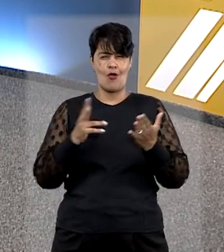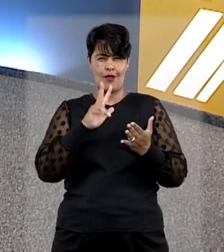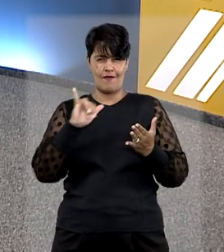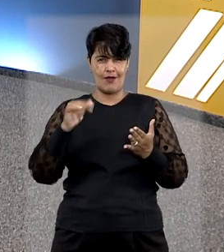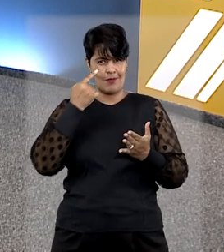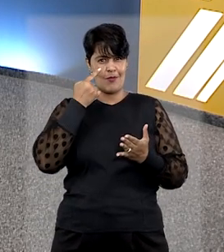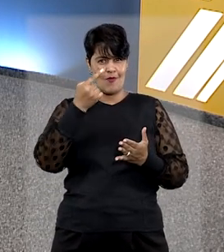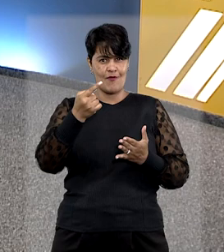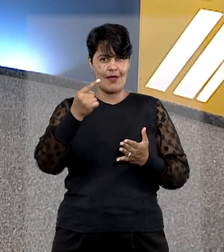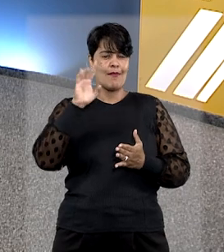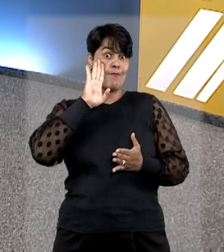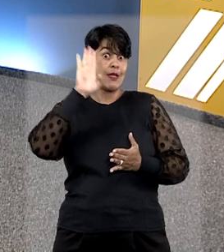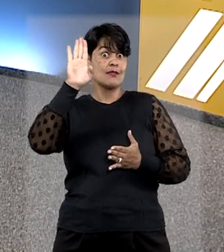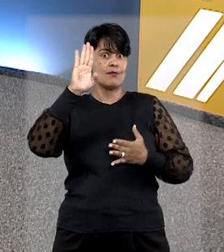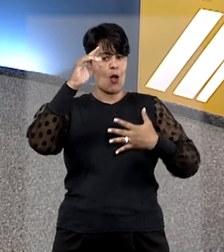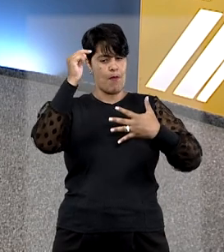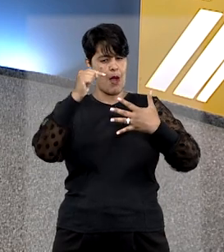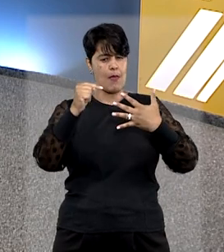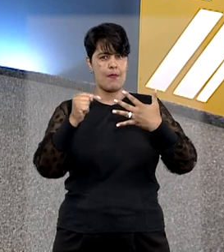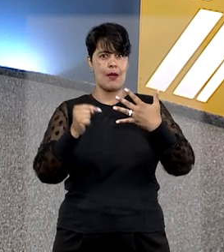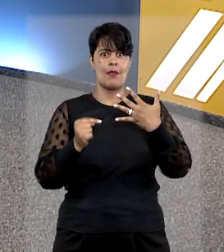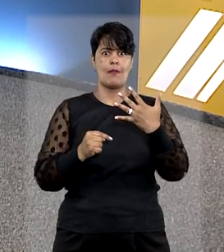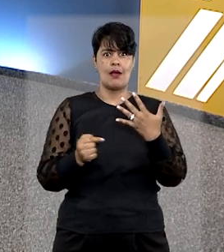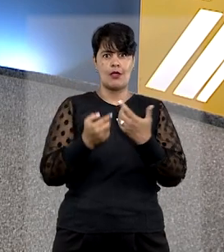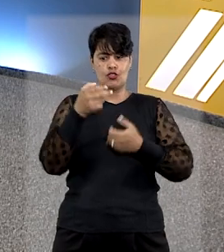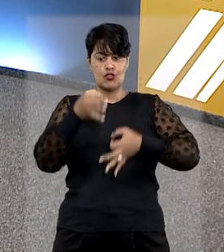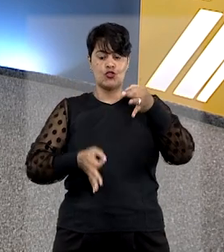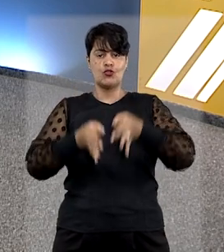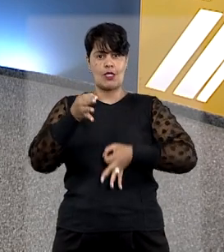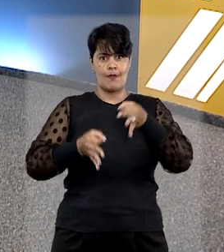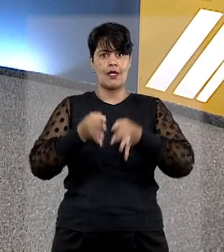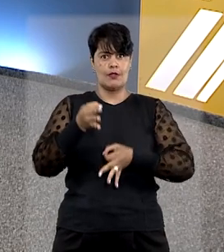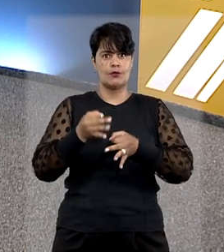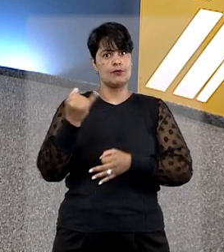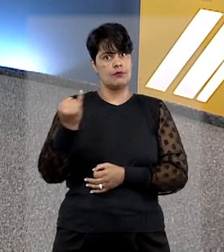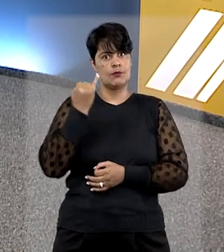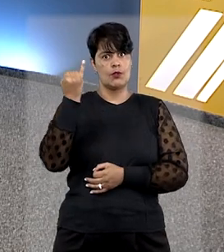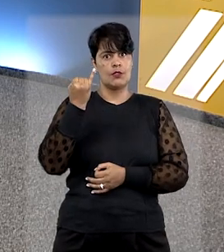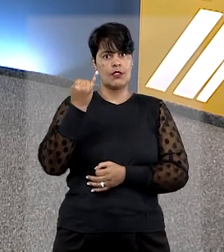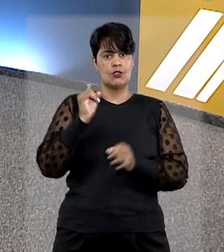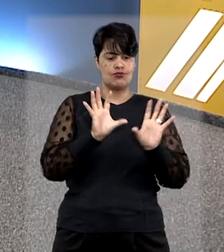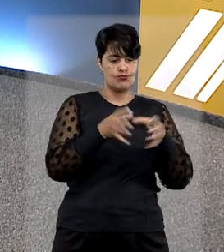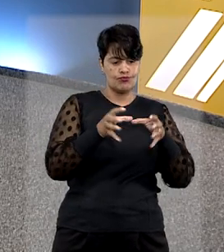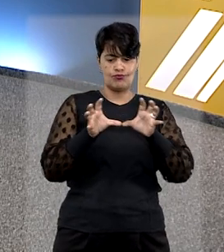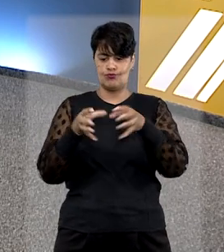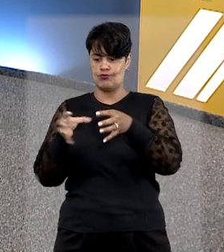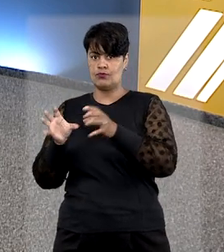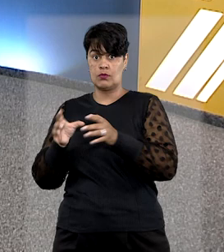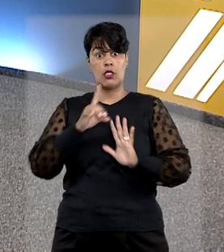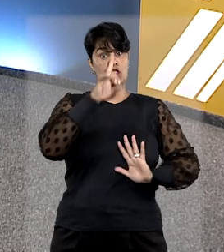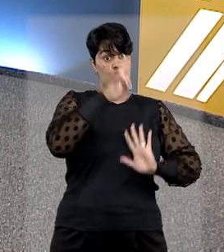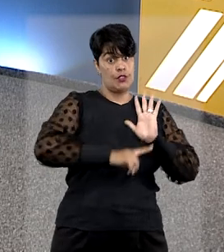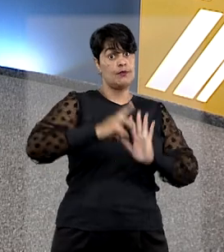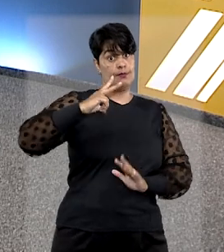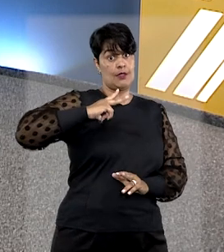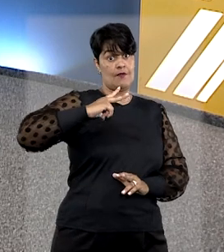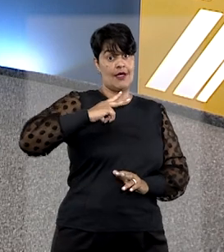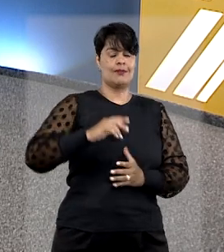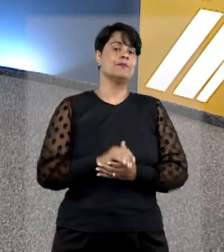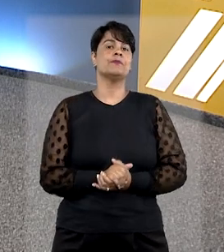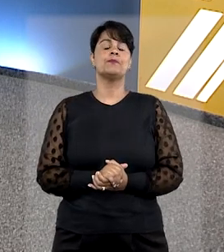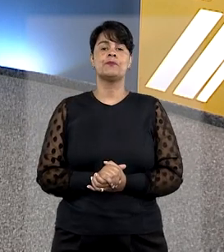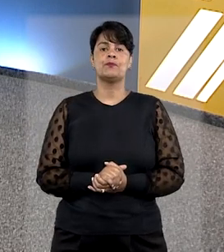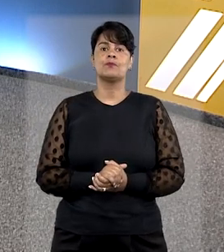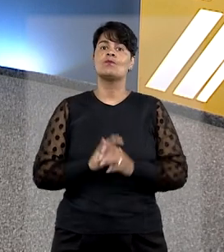retrospectiva, você confere alguns dos principais julgamentos do ano nos colegiados de direito privado.